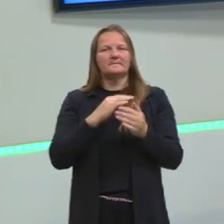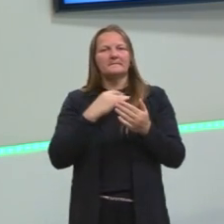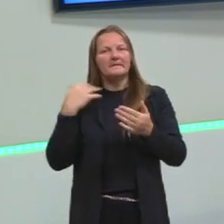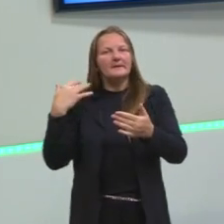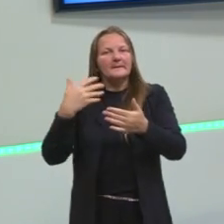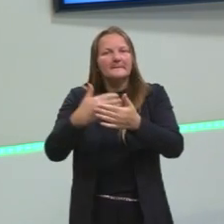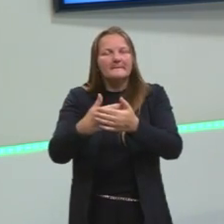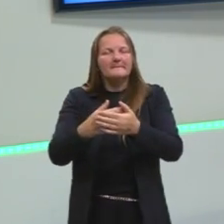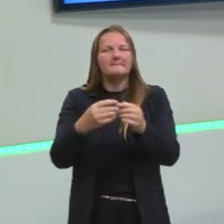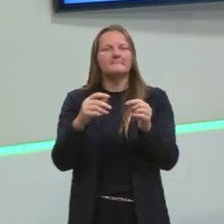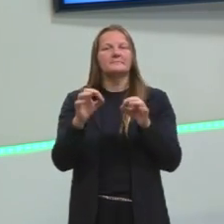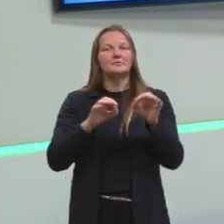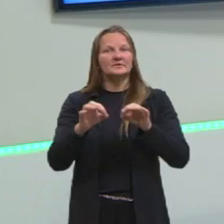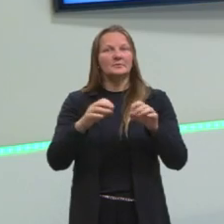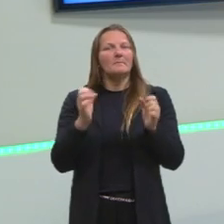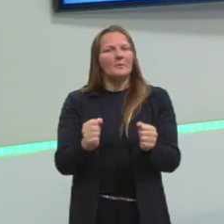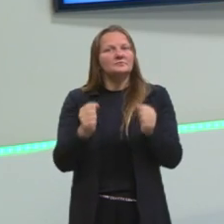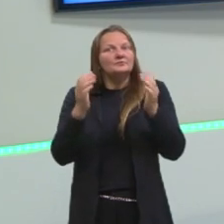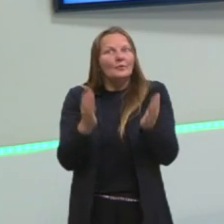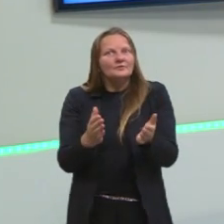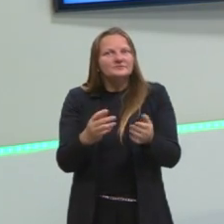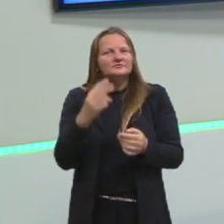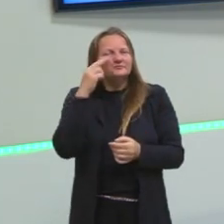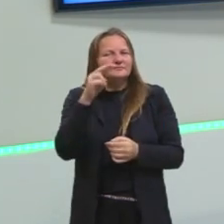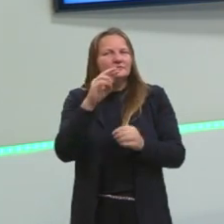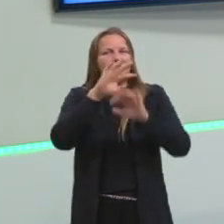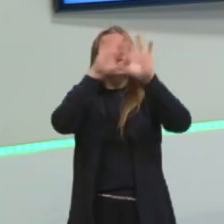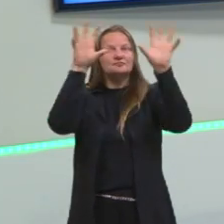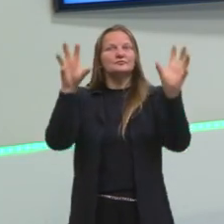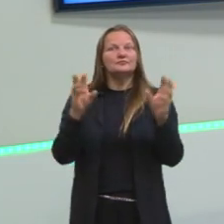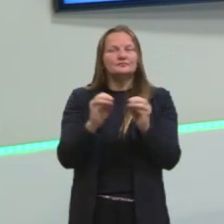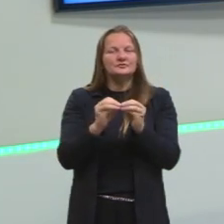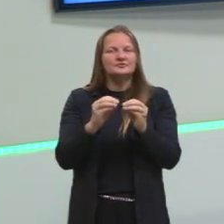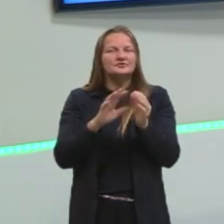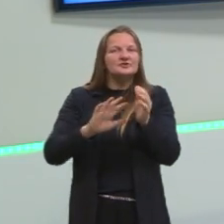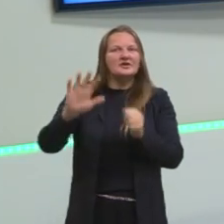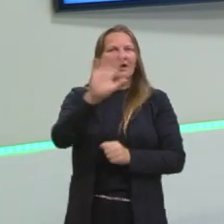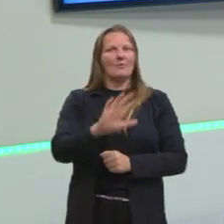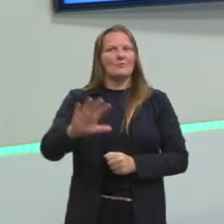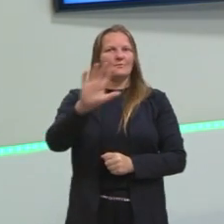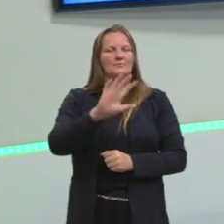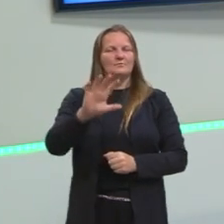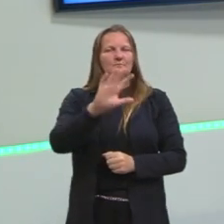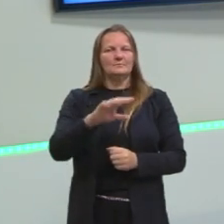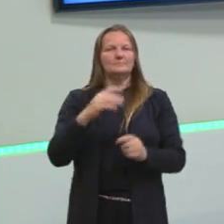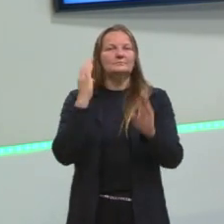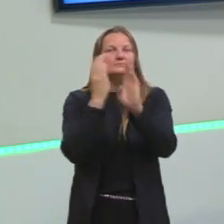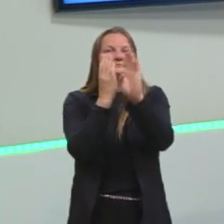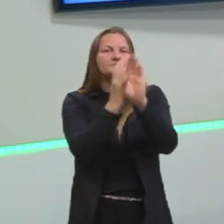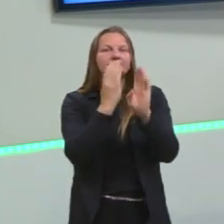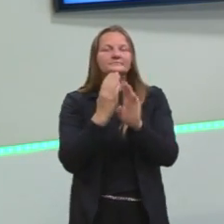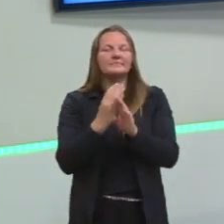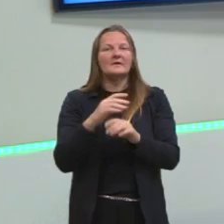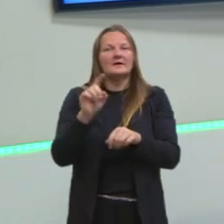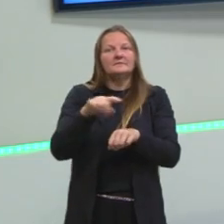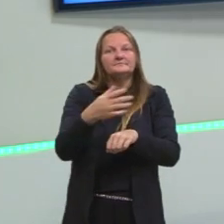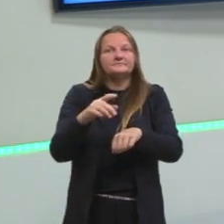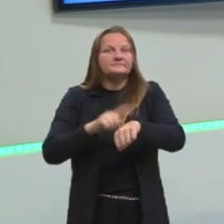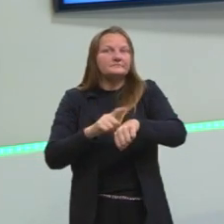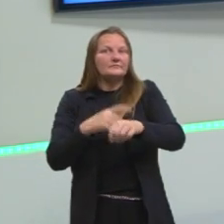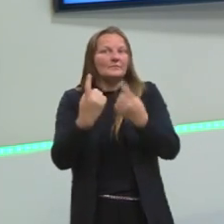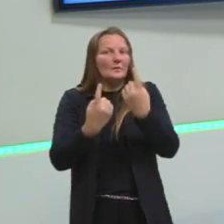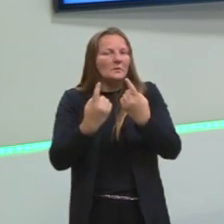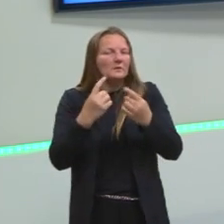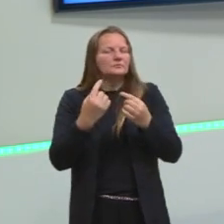projeto possam ter aqui uma revisão e também descobrir que em determinada aula